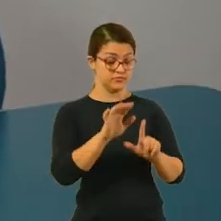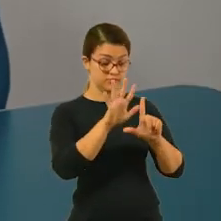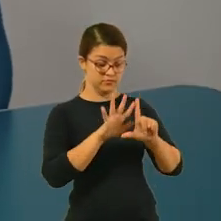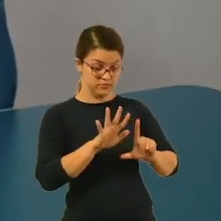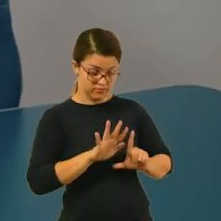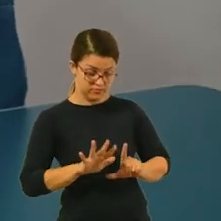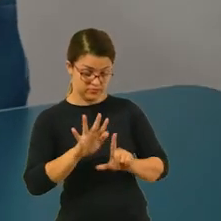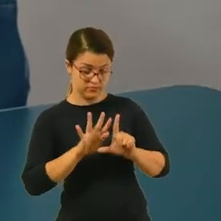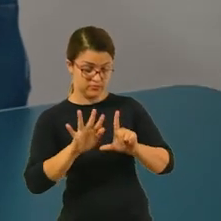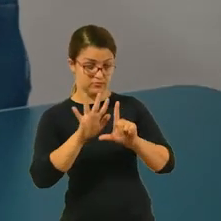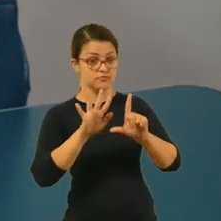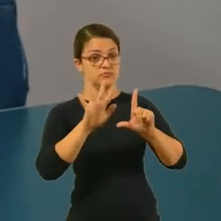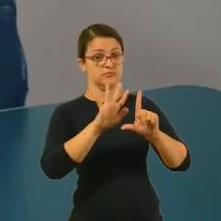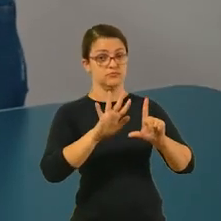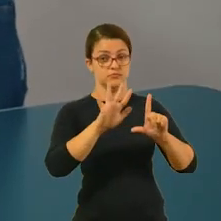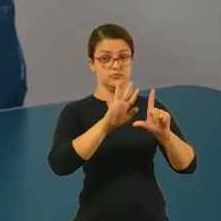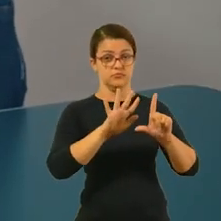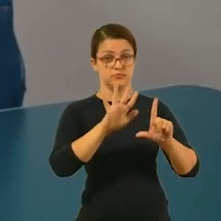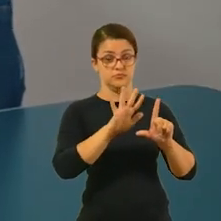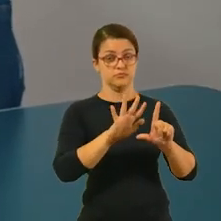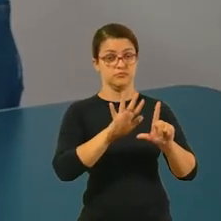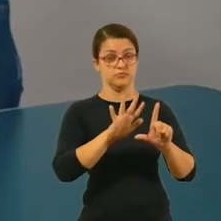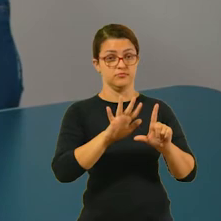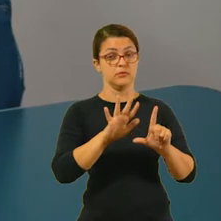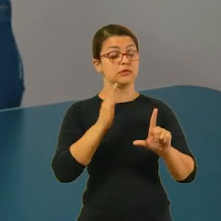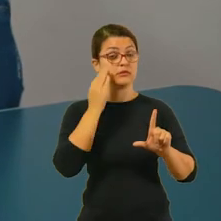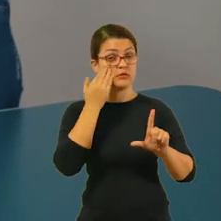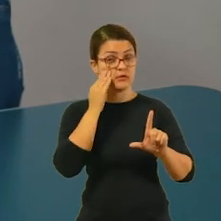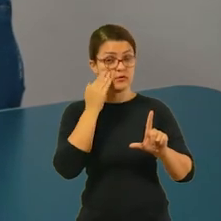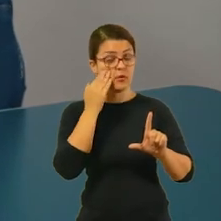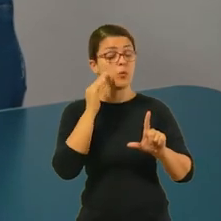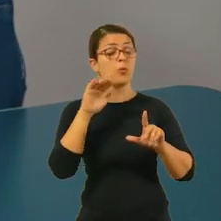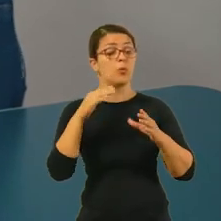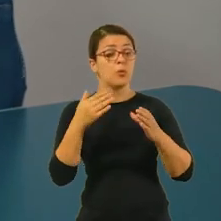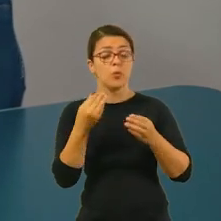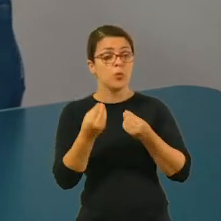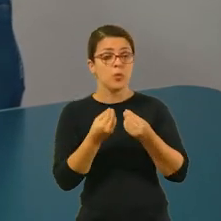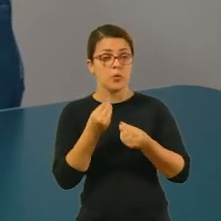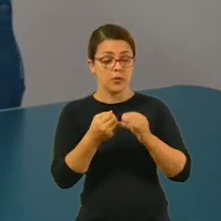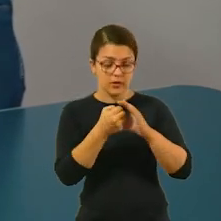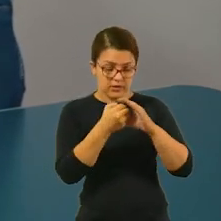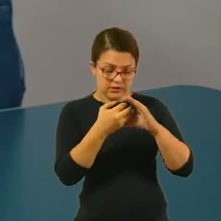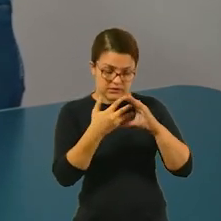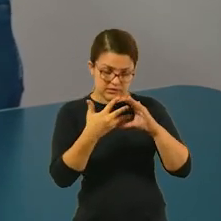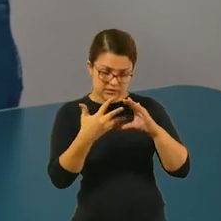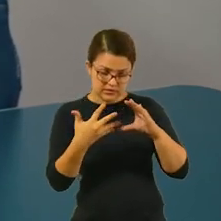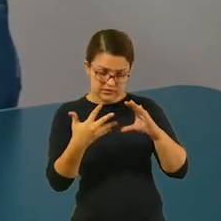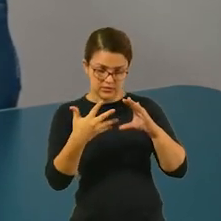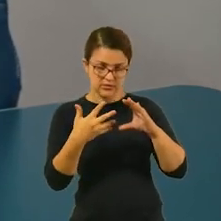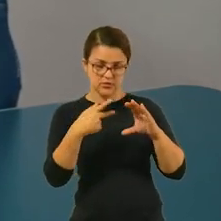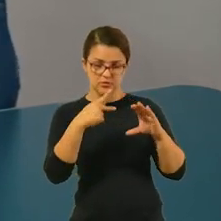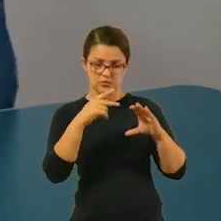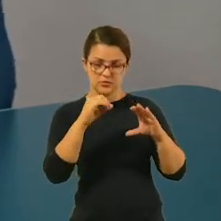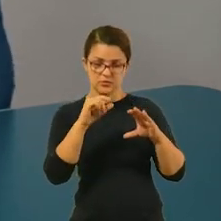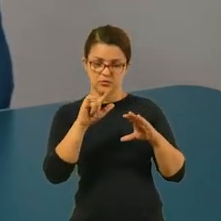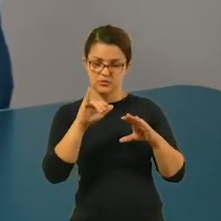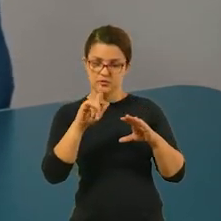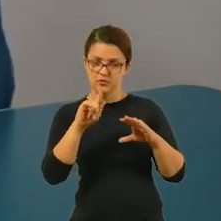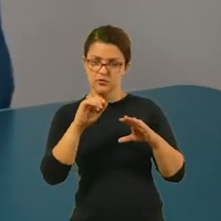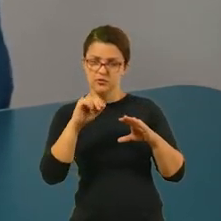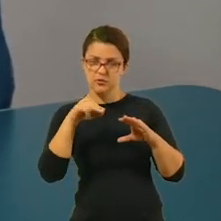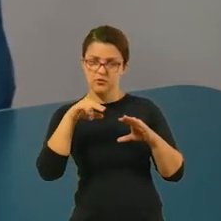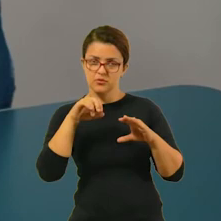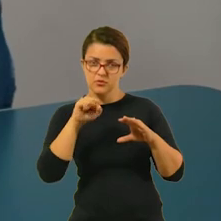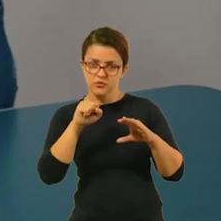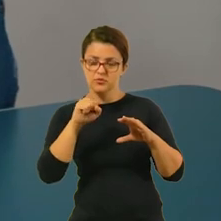figuras e com base no conhecimento de vocês sobre as características dos polígonos, vocês